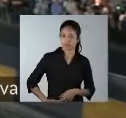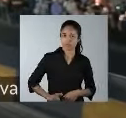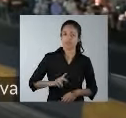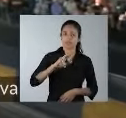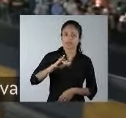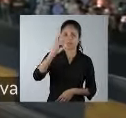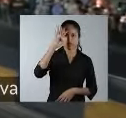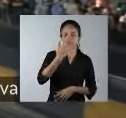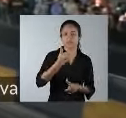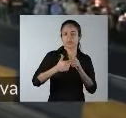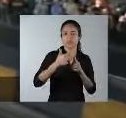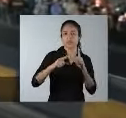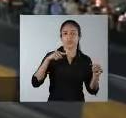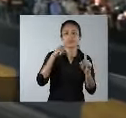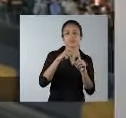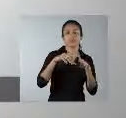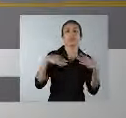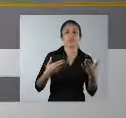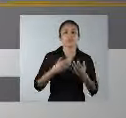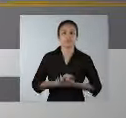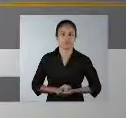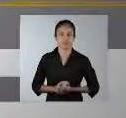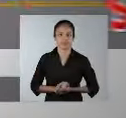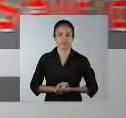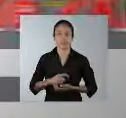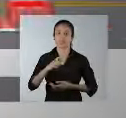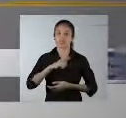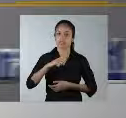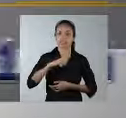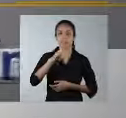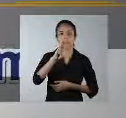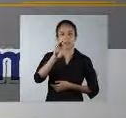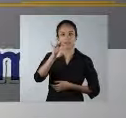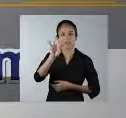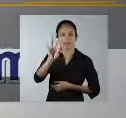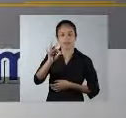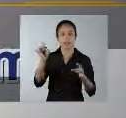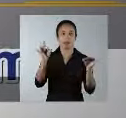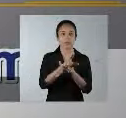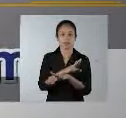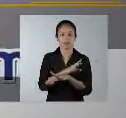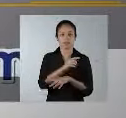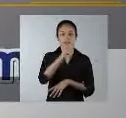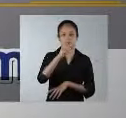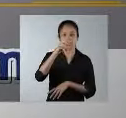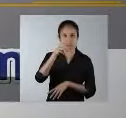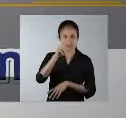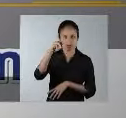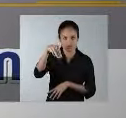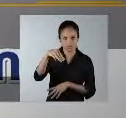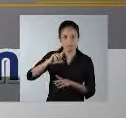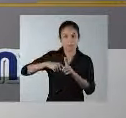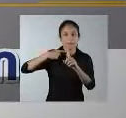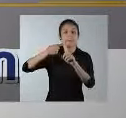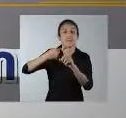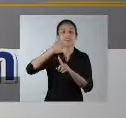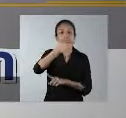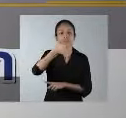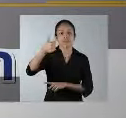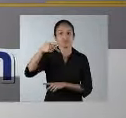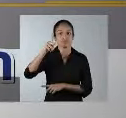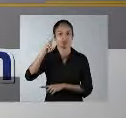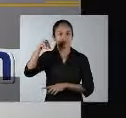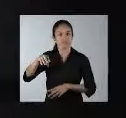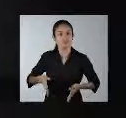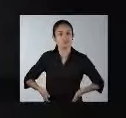prática disso e objetiva. Qual é a solução? Implementar o BRT completo. Sair de 7 para 21 quilômetros